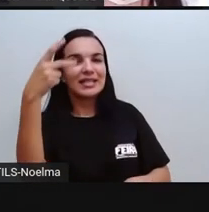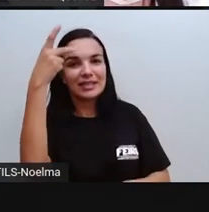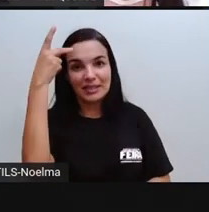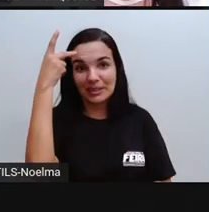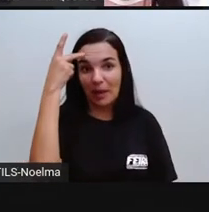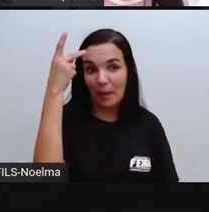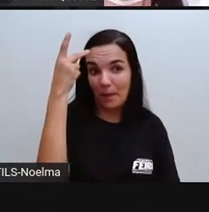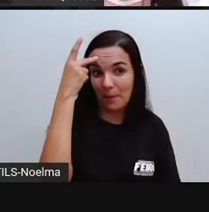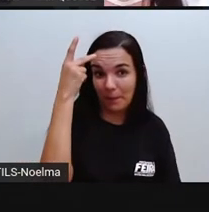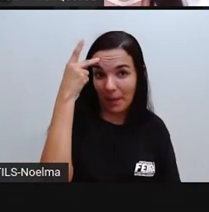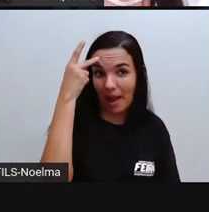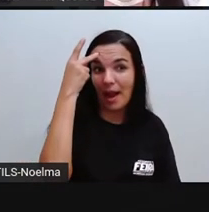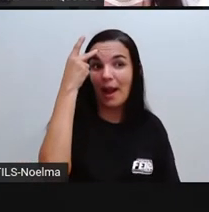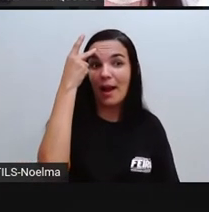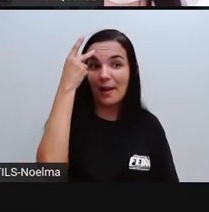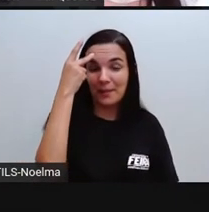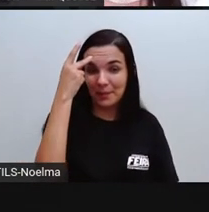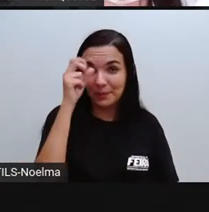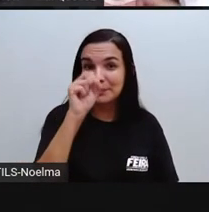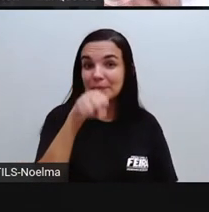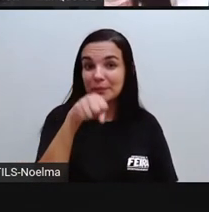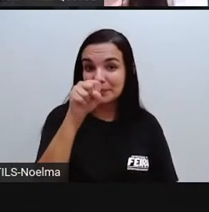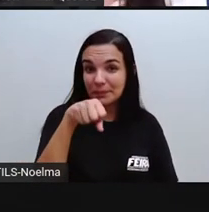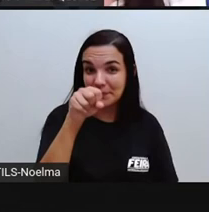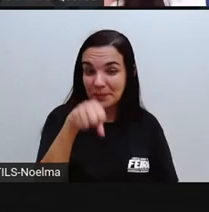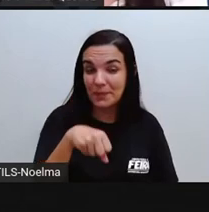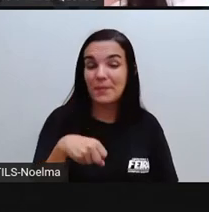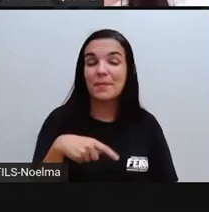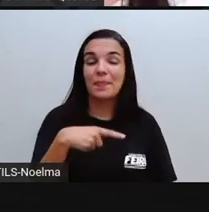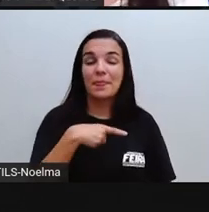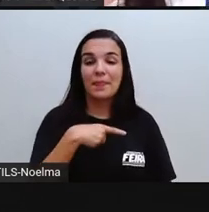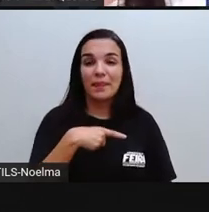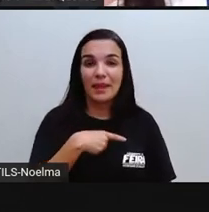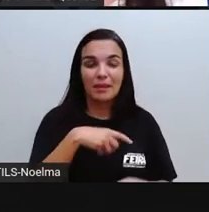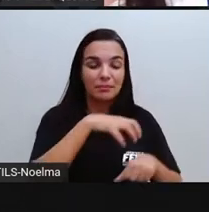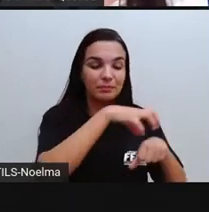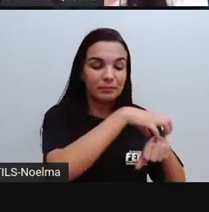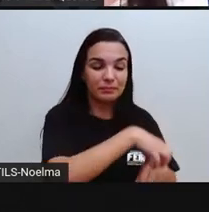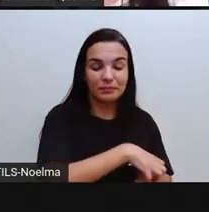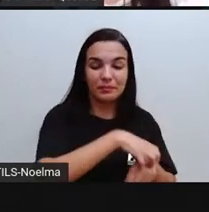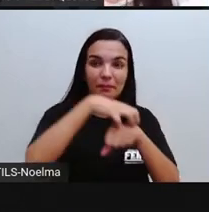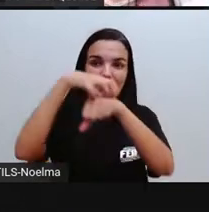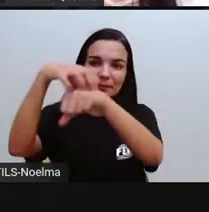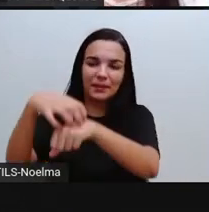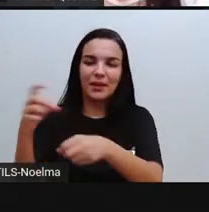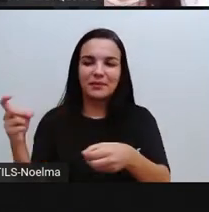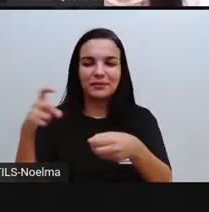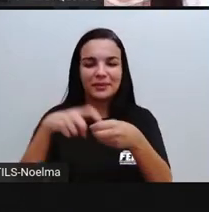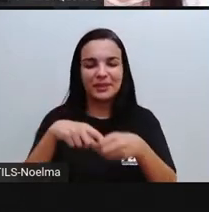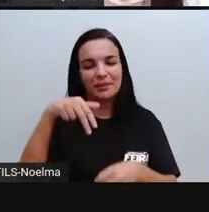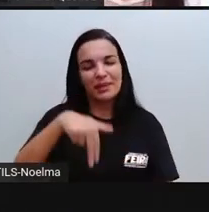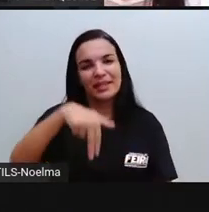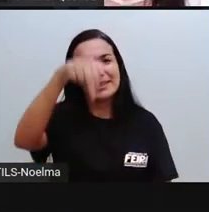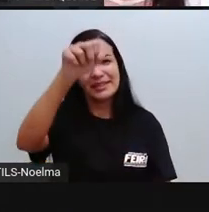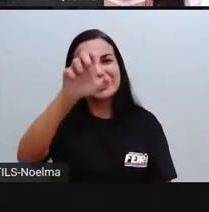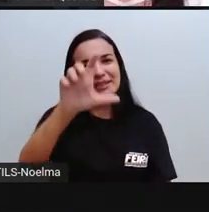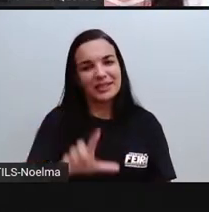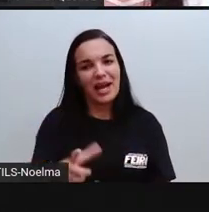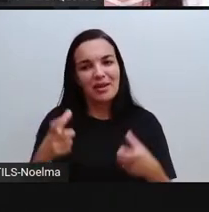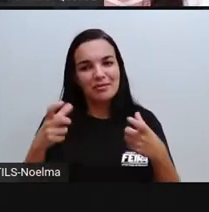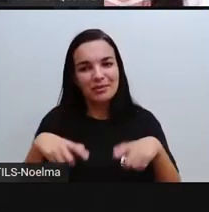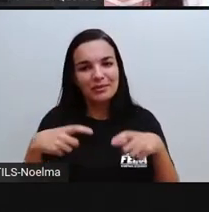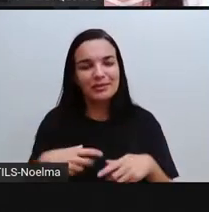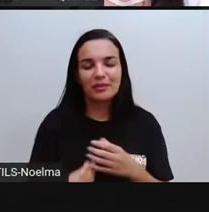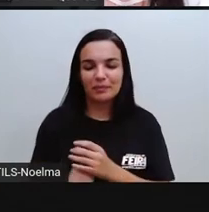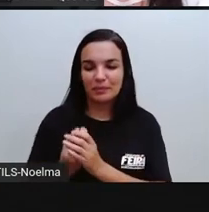seu local Onde elas migraram para regiões diferentes e retornarem aí ao seu local